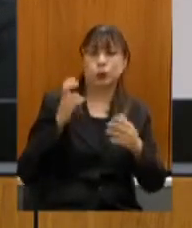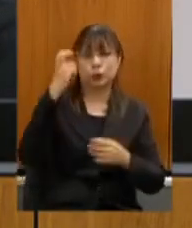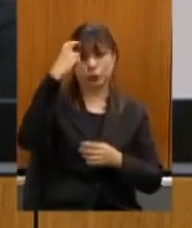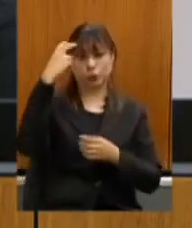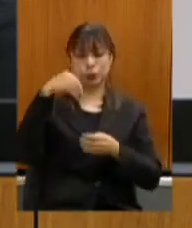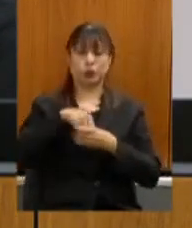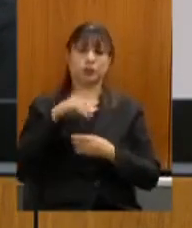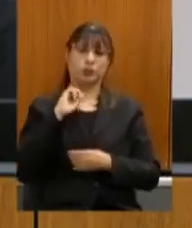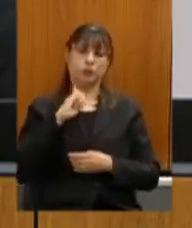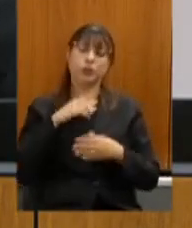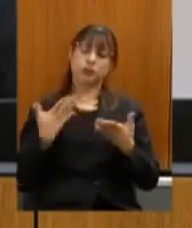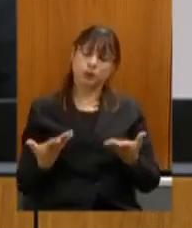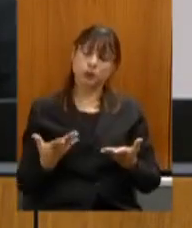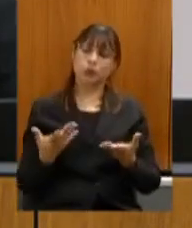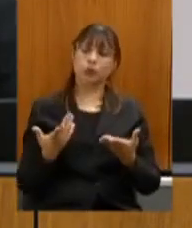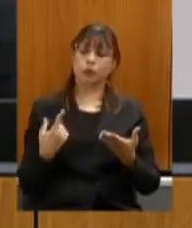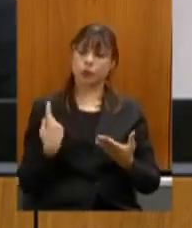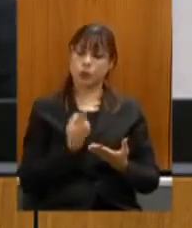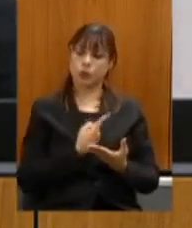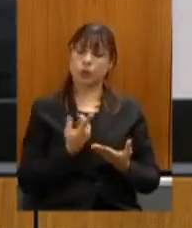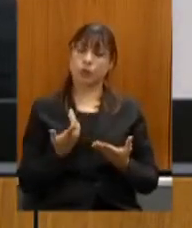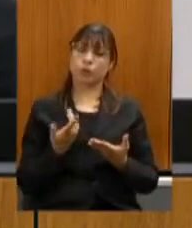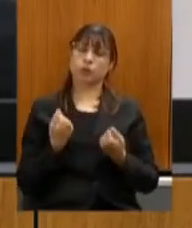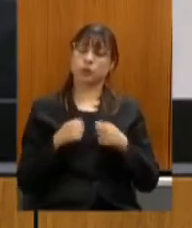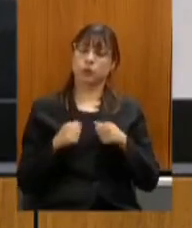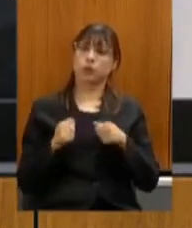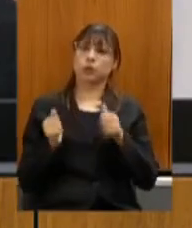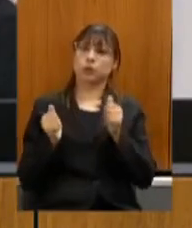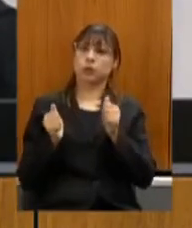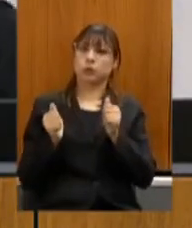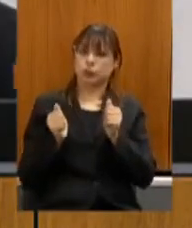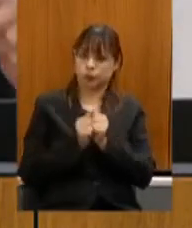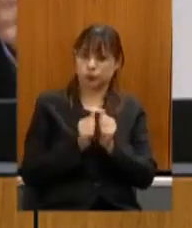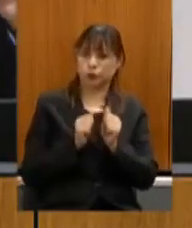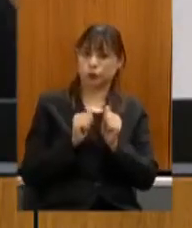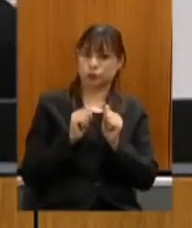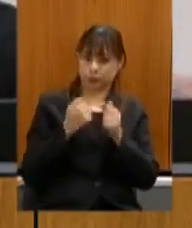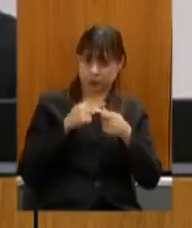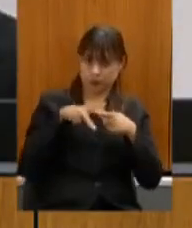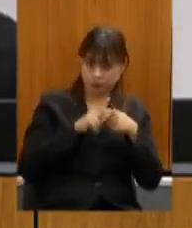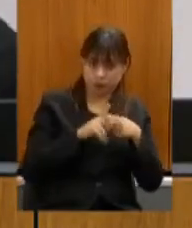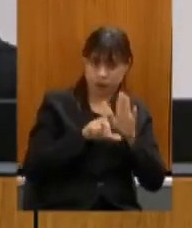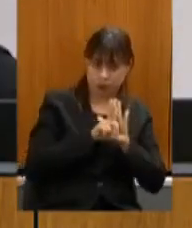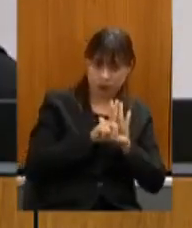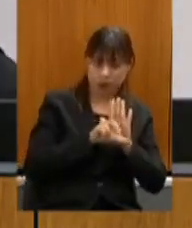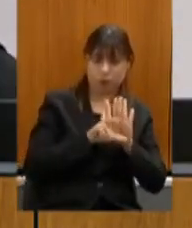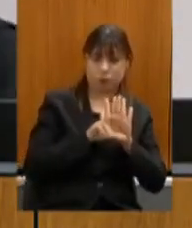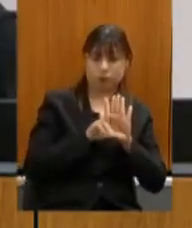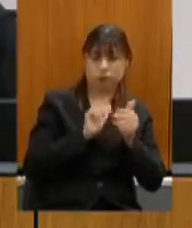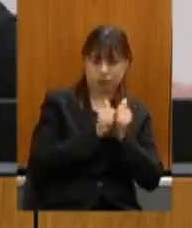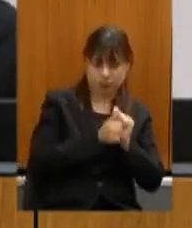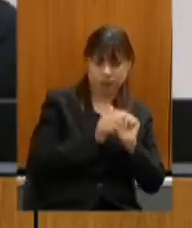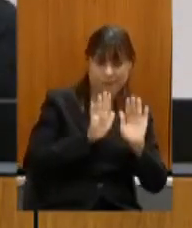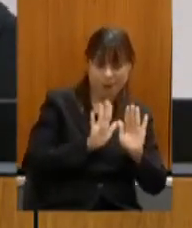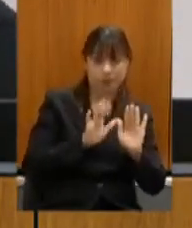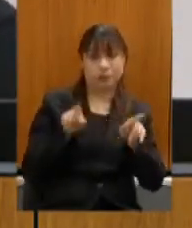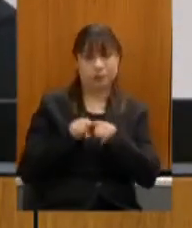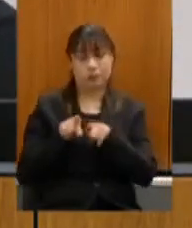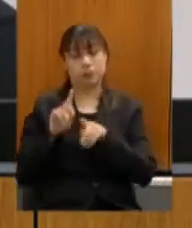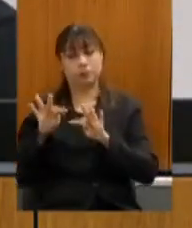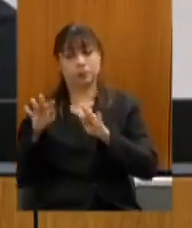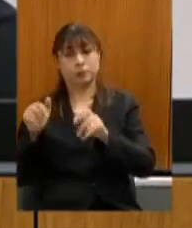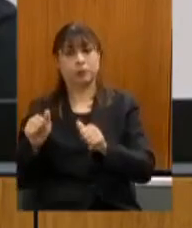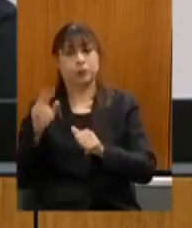Gerais então é preciso que aliado a alteração a adequação da lei nós possamos chegar também esses empresários lá na ponta